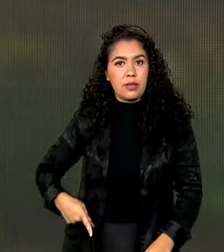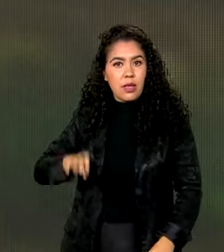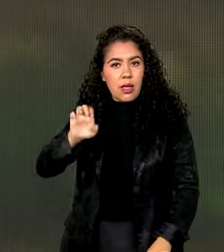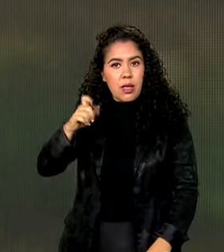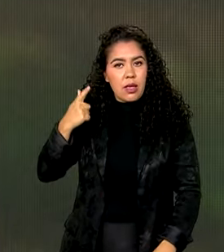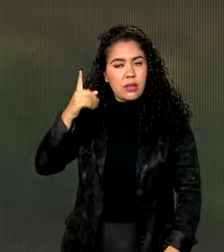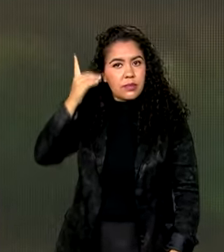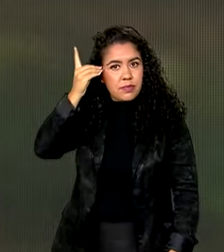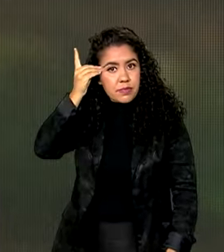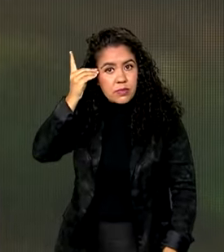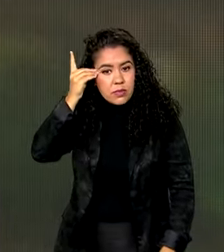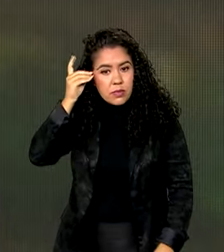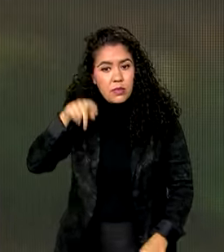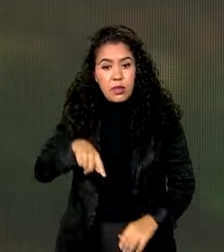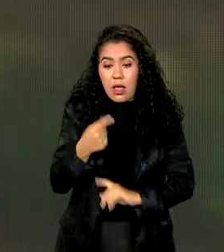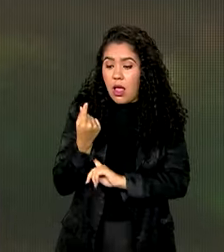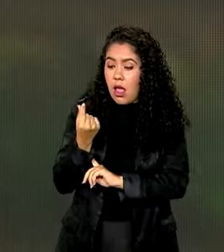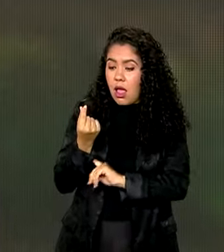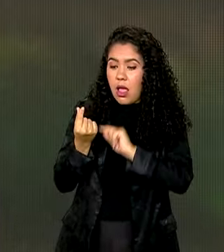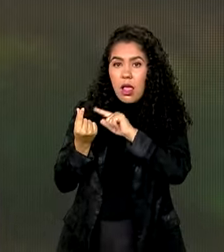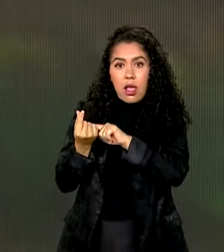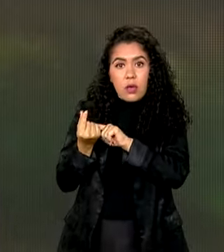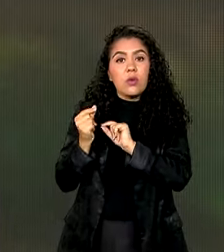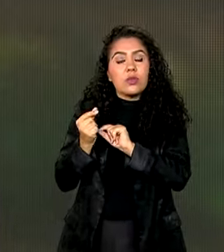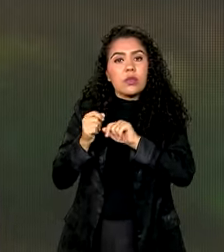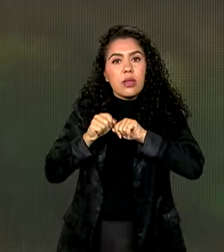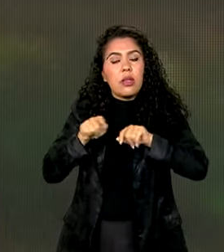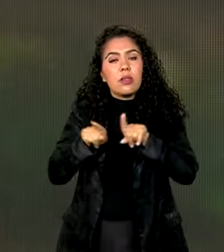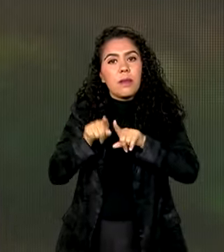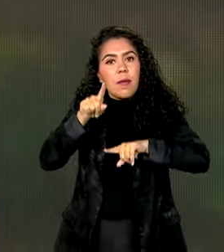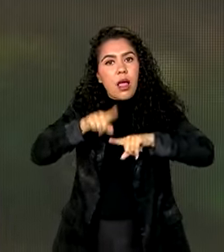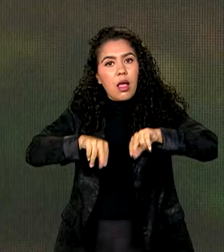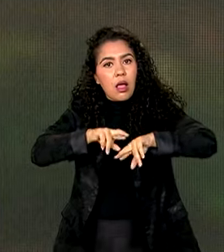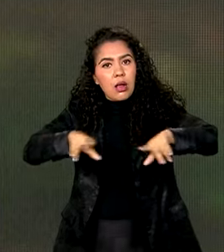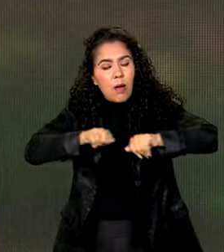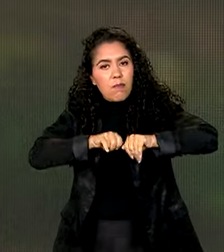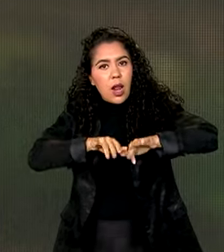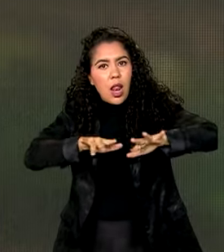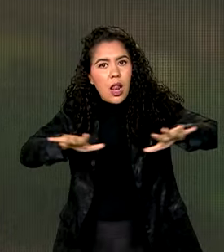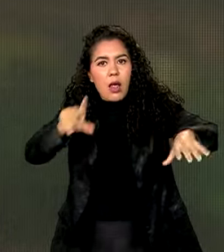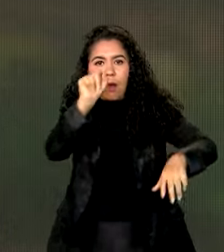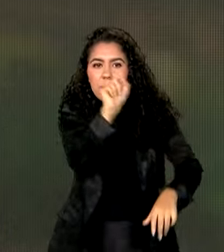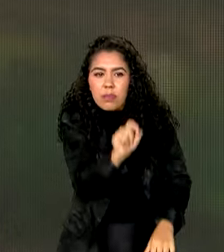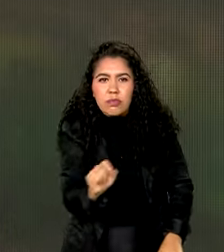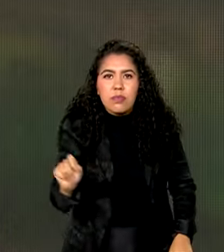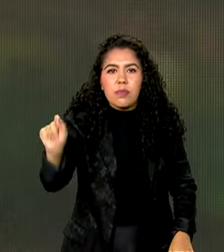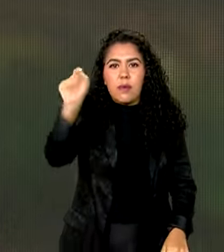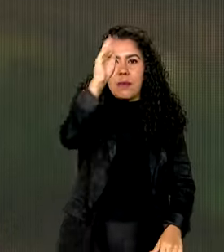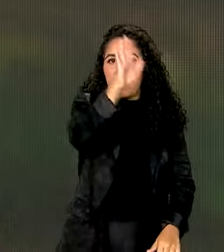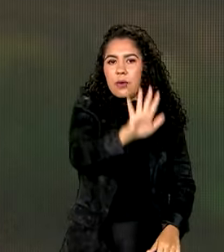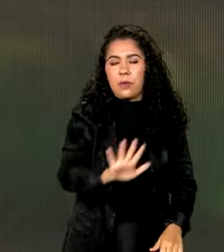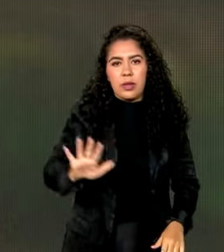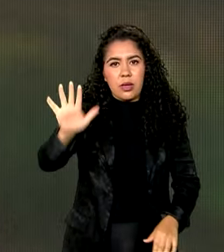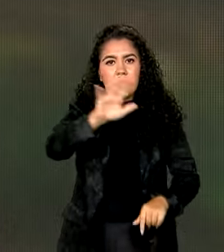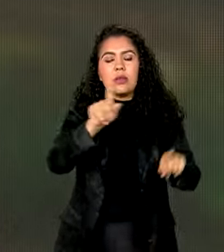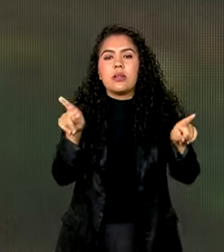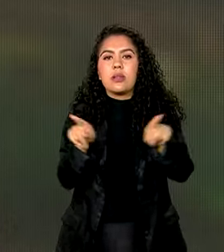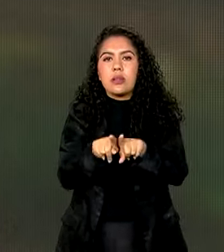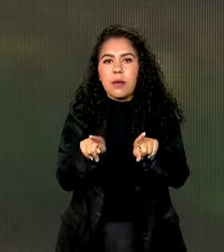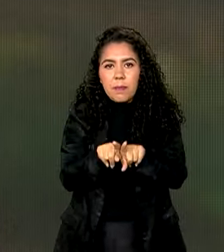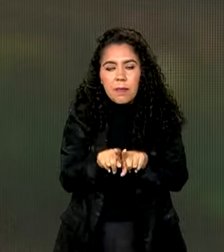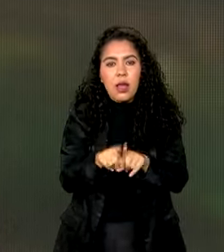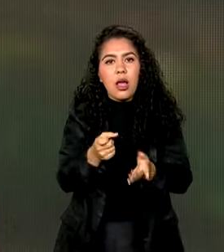É um recurso que circula nas cidades, na economia local e ajuda a organizar